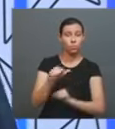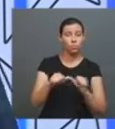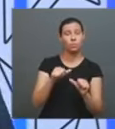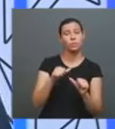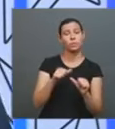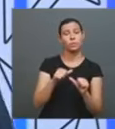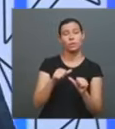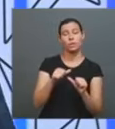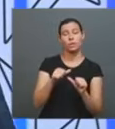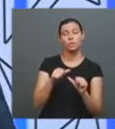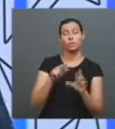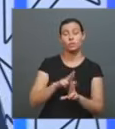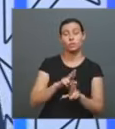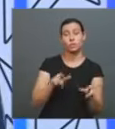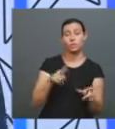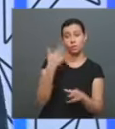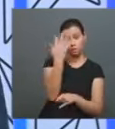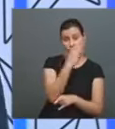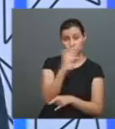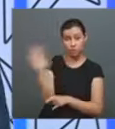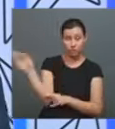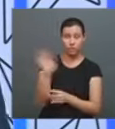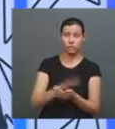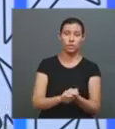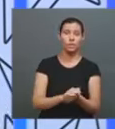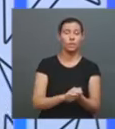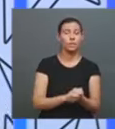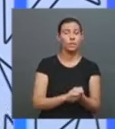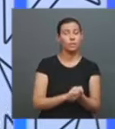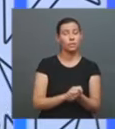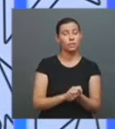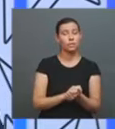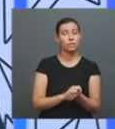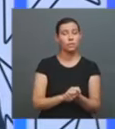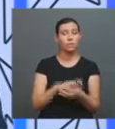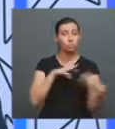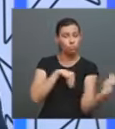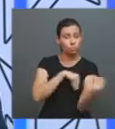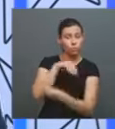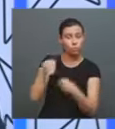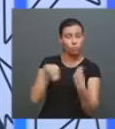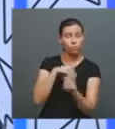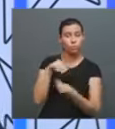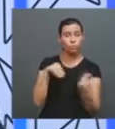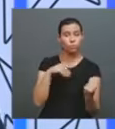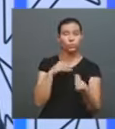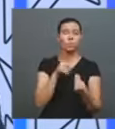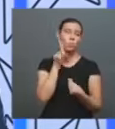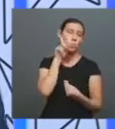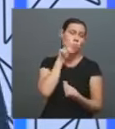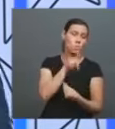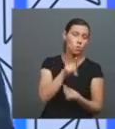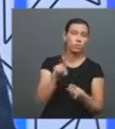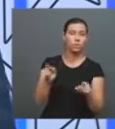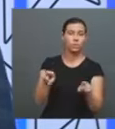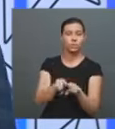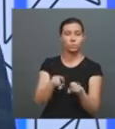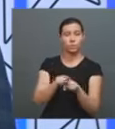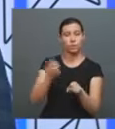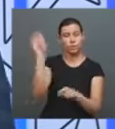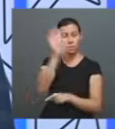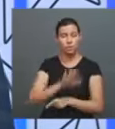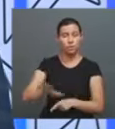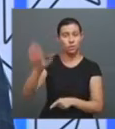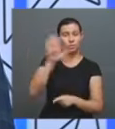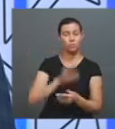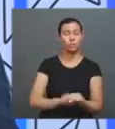a fazer um misto entre o modelo estadunidense e o modelo europeu, especialmente incluindo artes na capa, tudo. Querendo